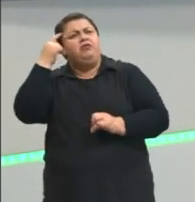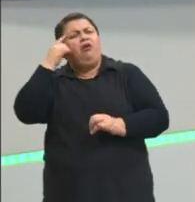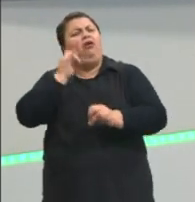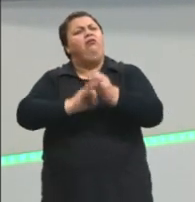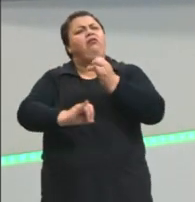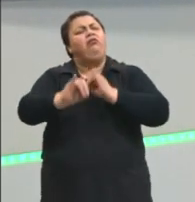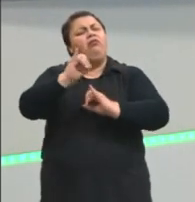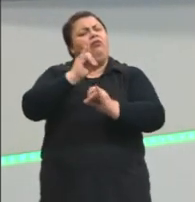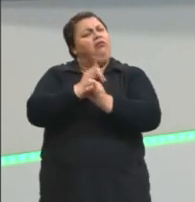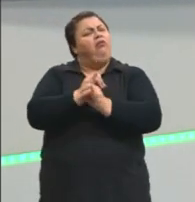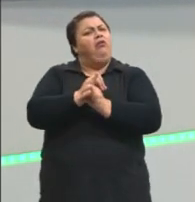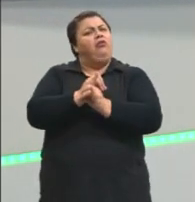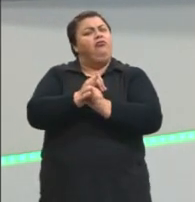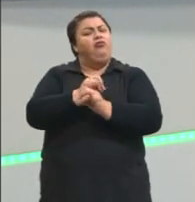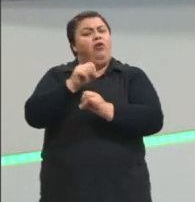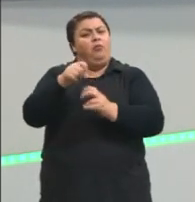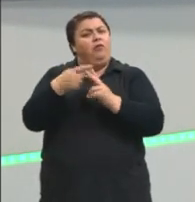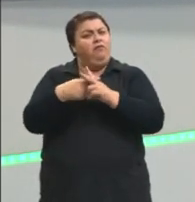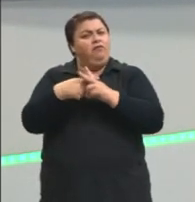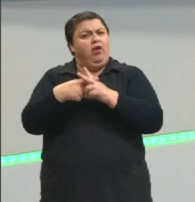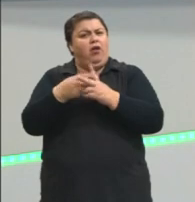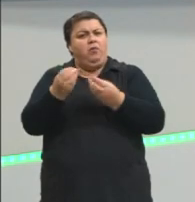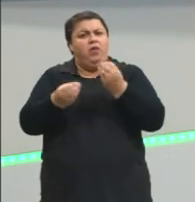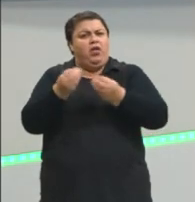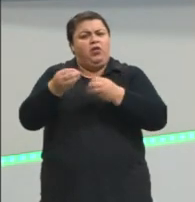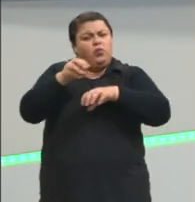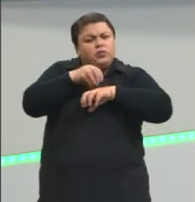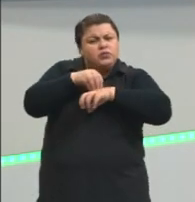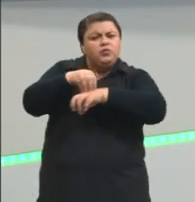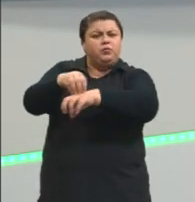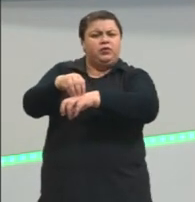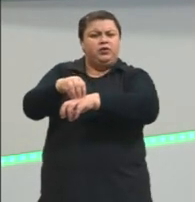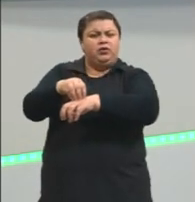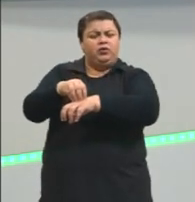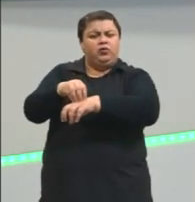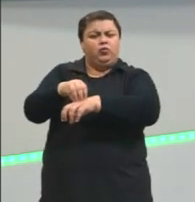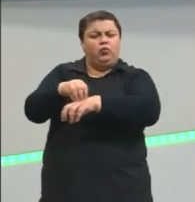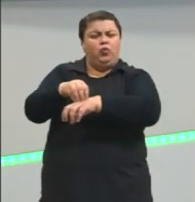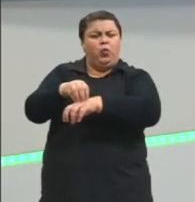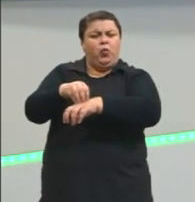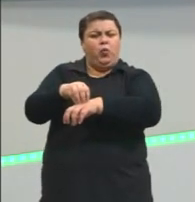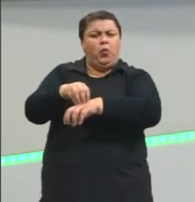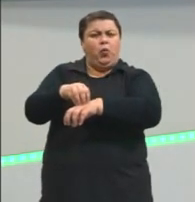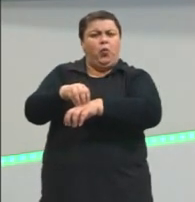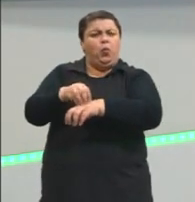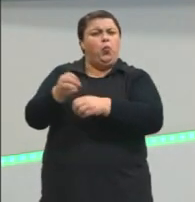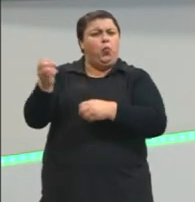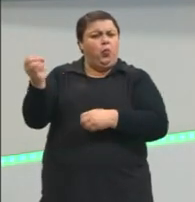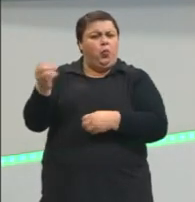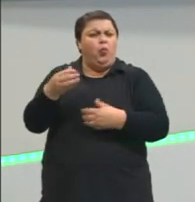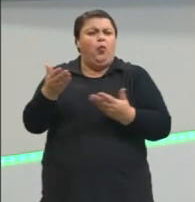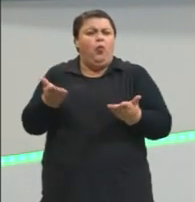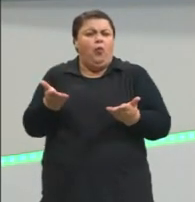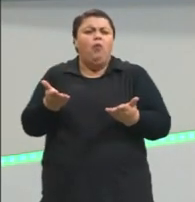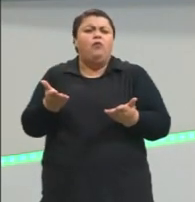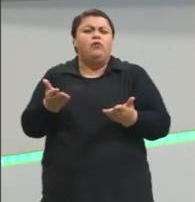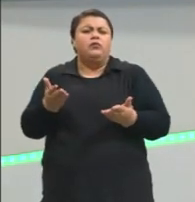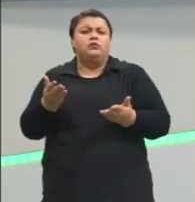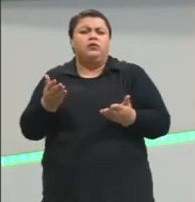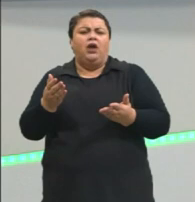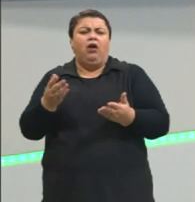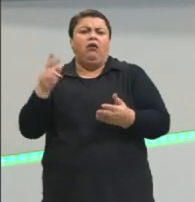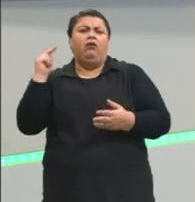ferramenta, um instrumento relativamente recente na história do mundo.